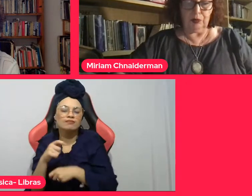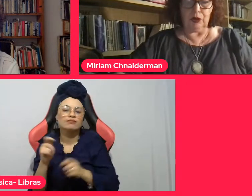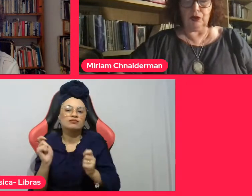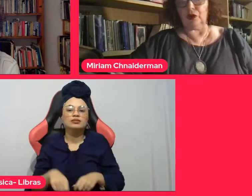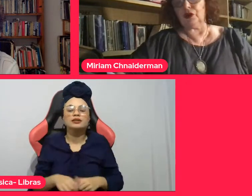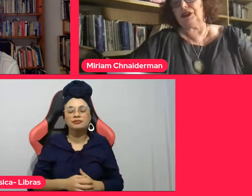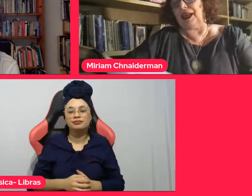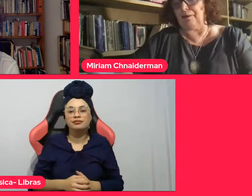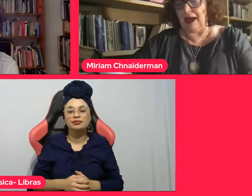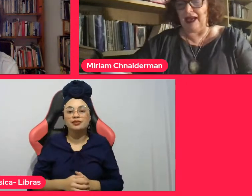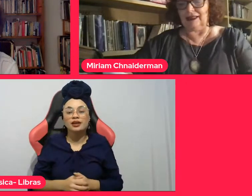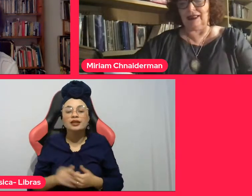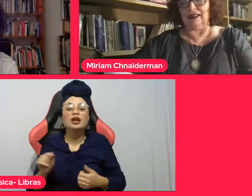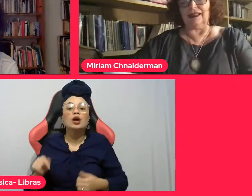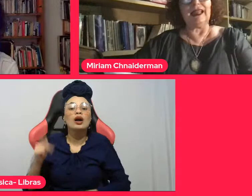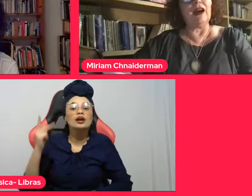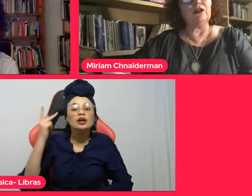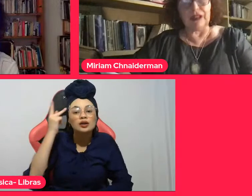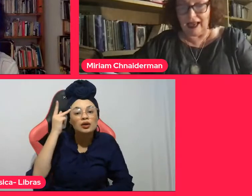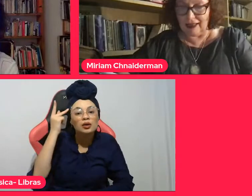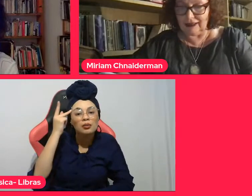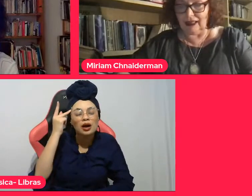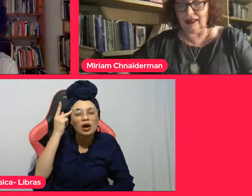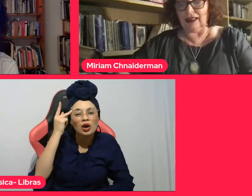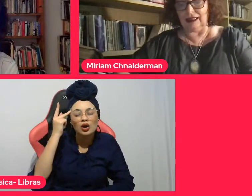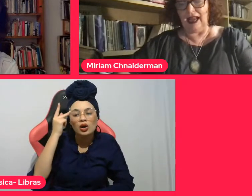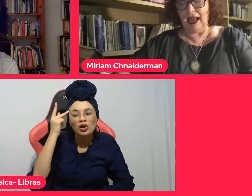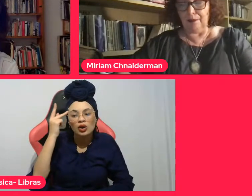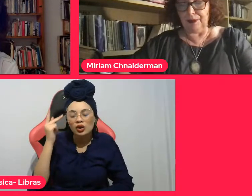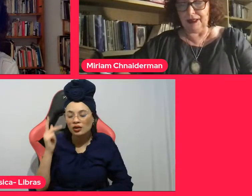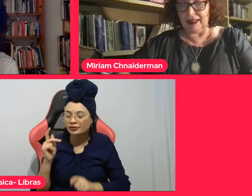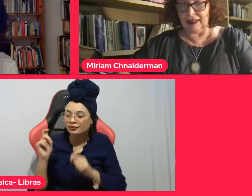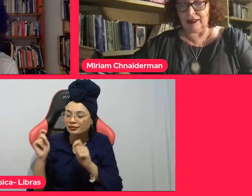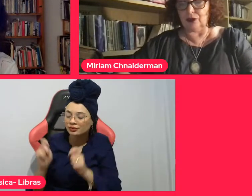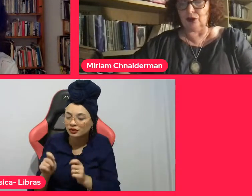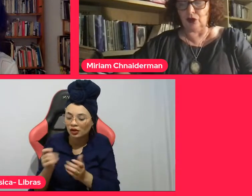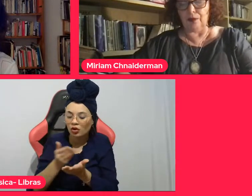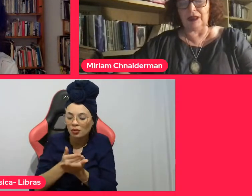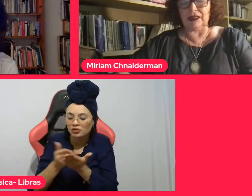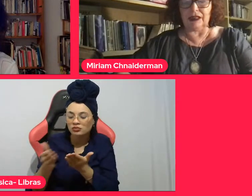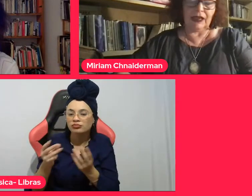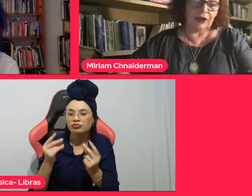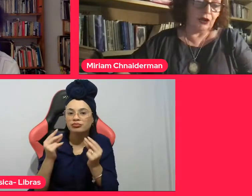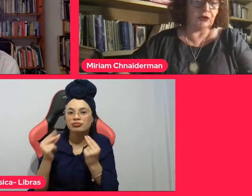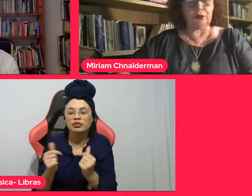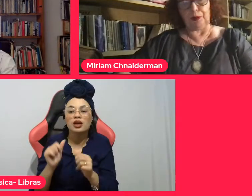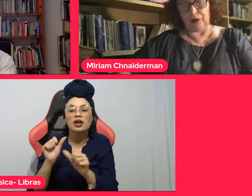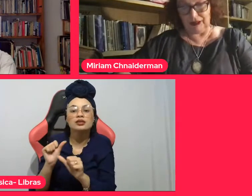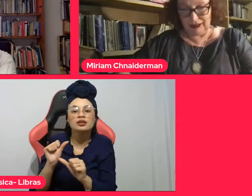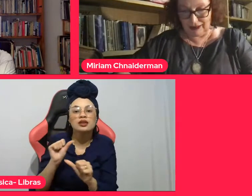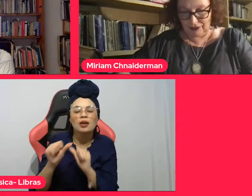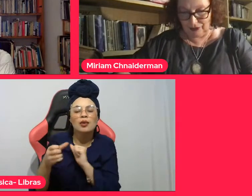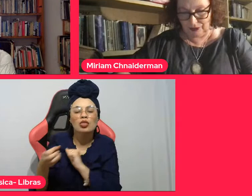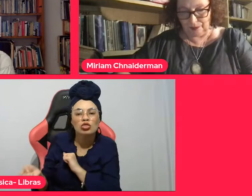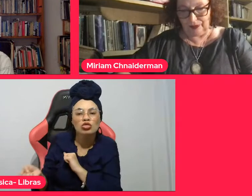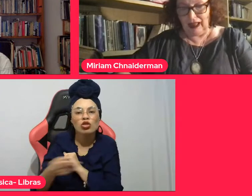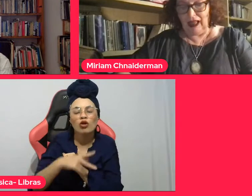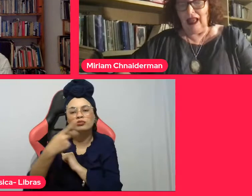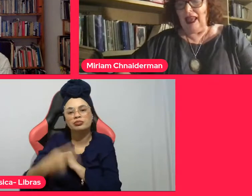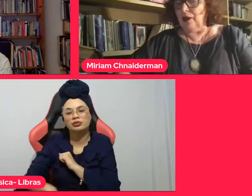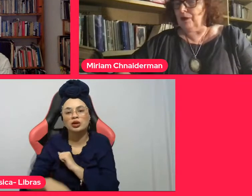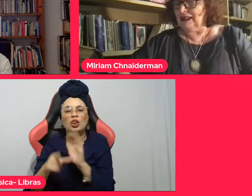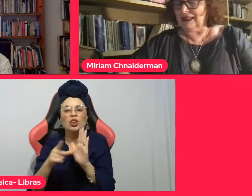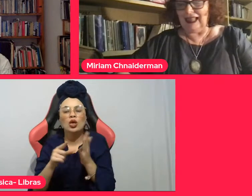Paulo moldou-se à imagem da audácia e da rapidez dos homens de negócio paulistanos.